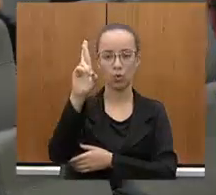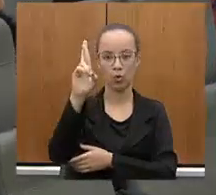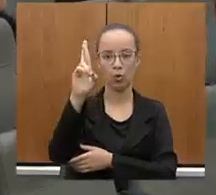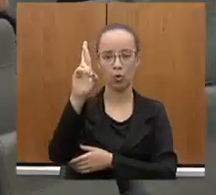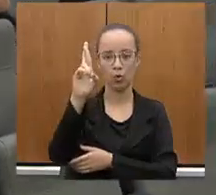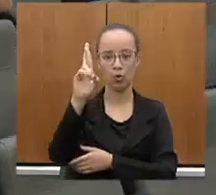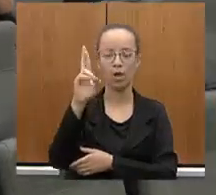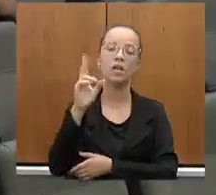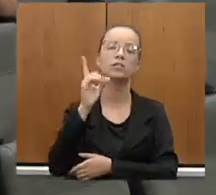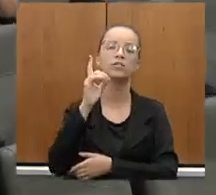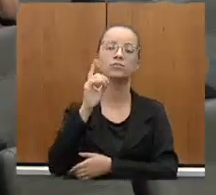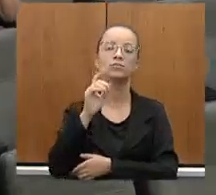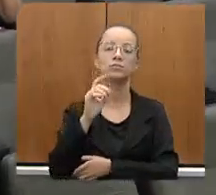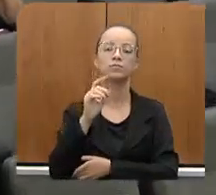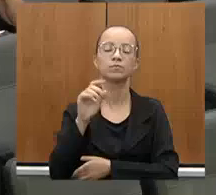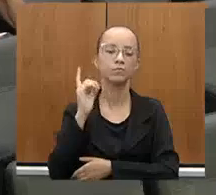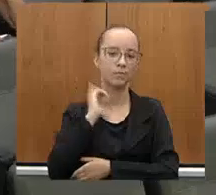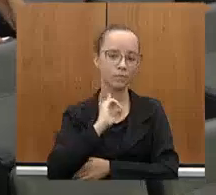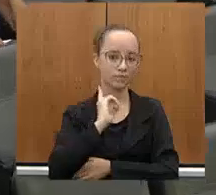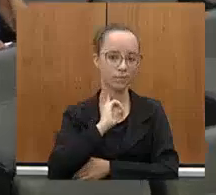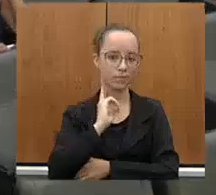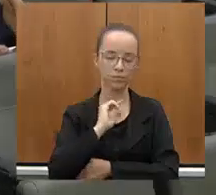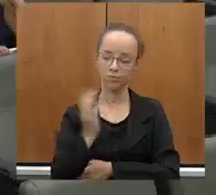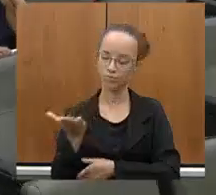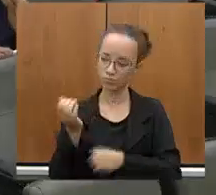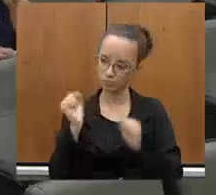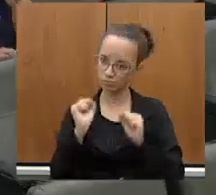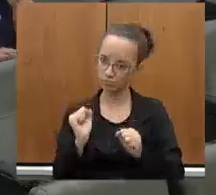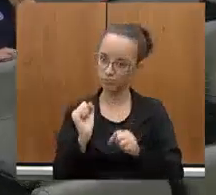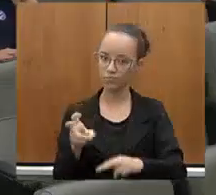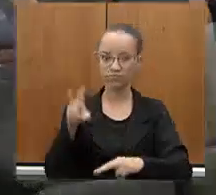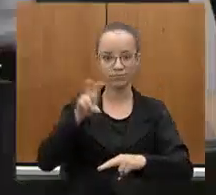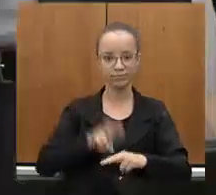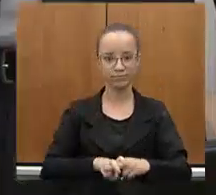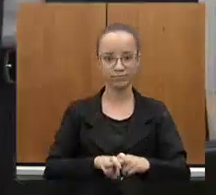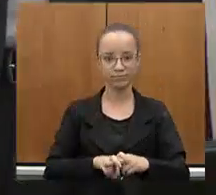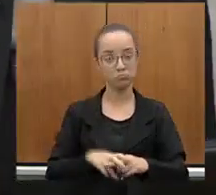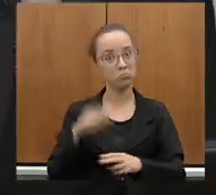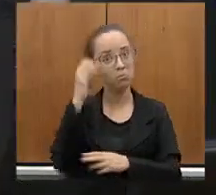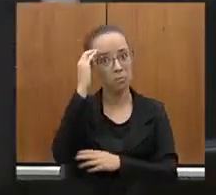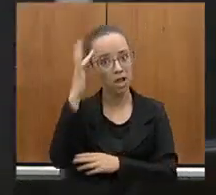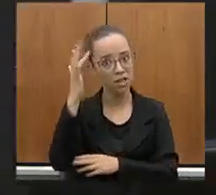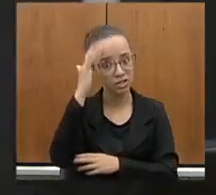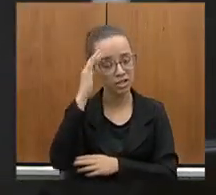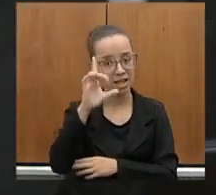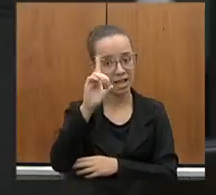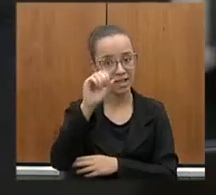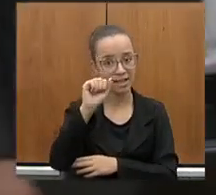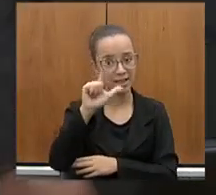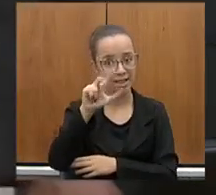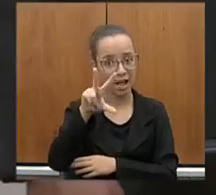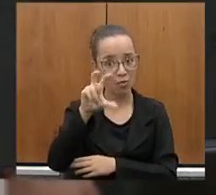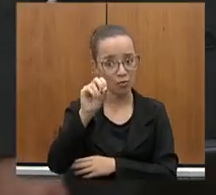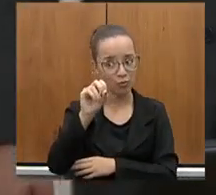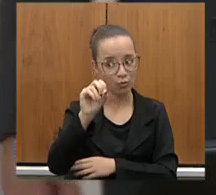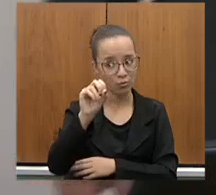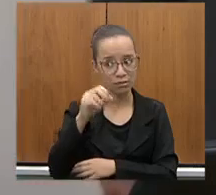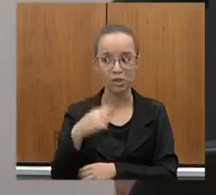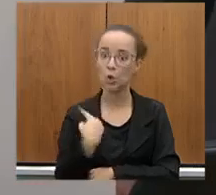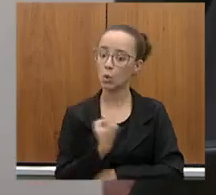de Rodagem de Estrada de Minas Gerais, para compor a mesa aqui. Você imagina, Dalmo Ribeiro, você já vem preparado para 290.